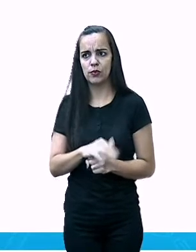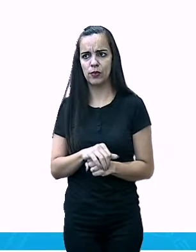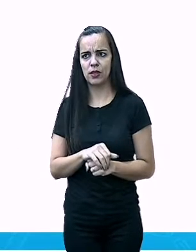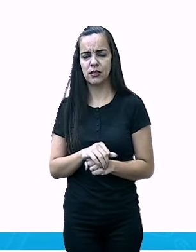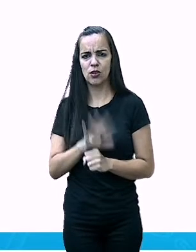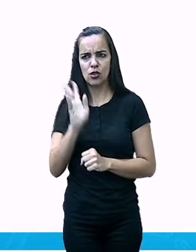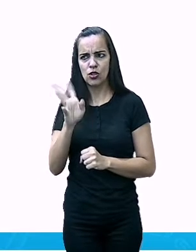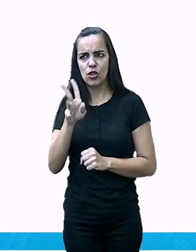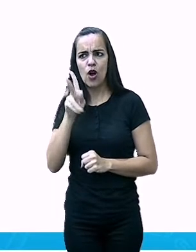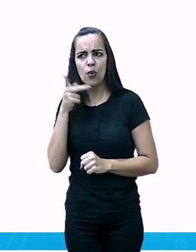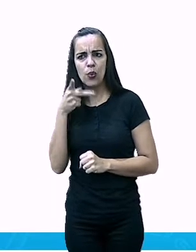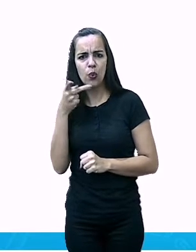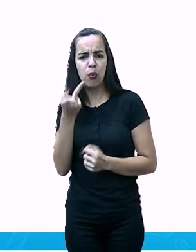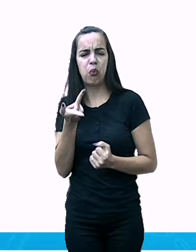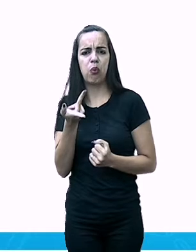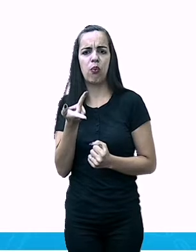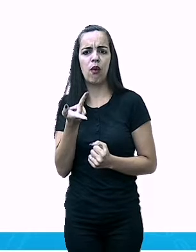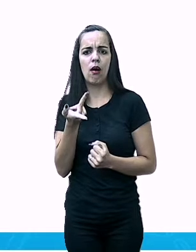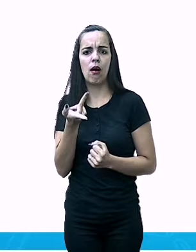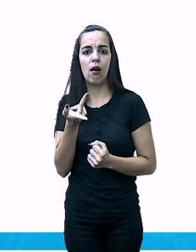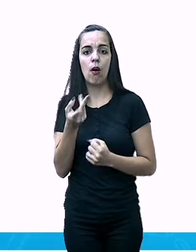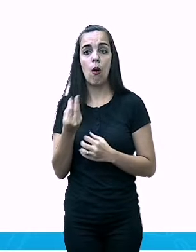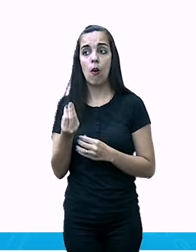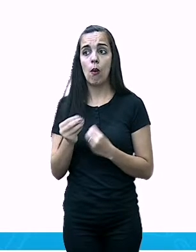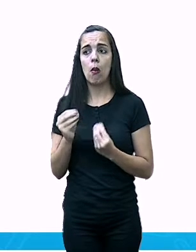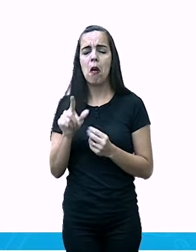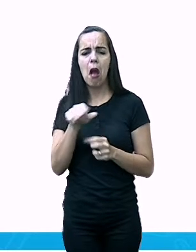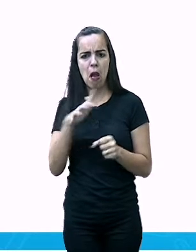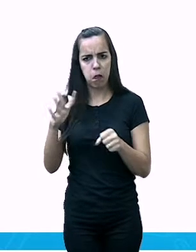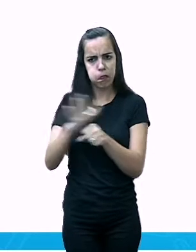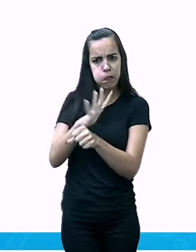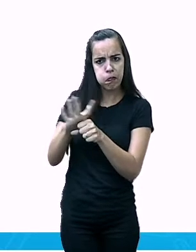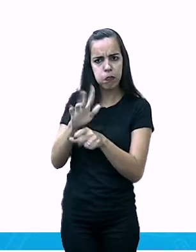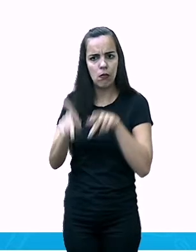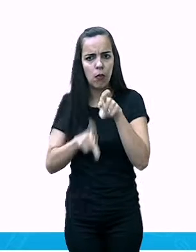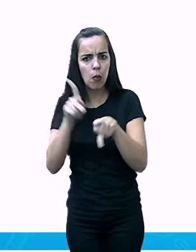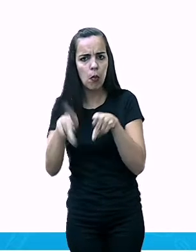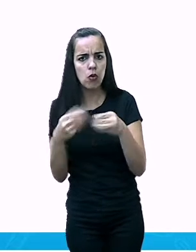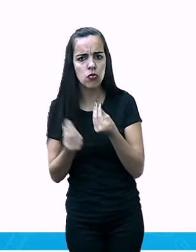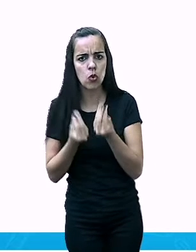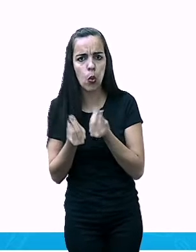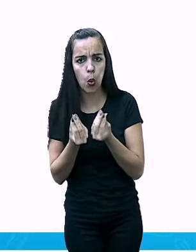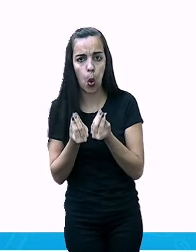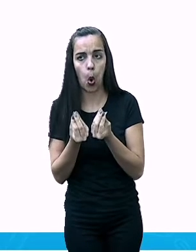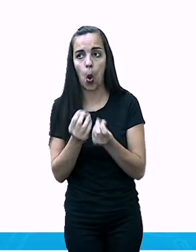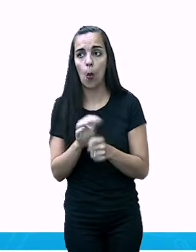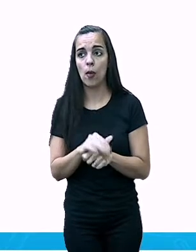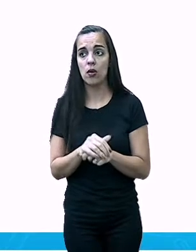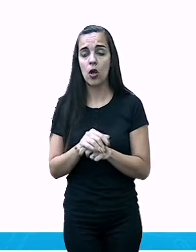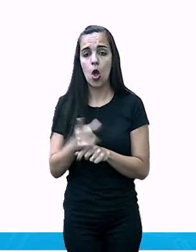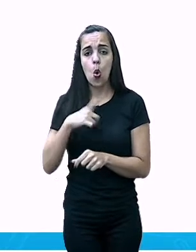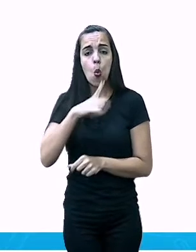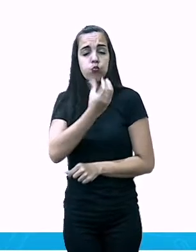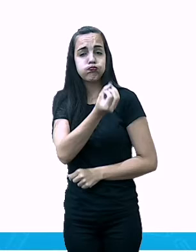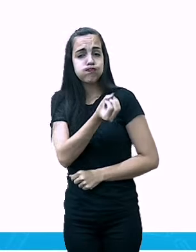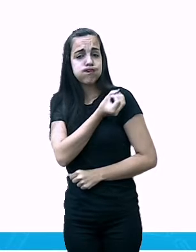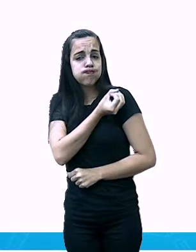de população absoluta, do que que está falando? Está falando do número